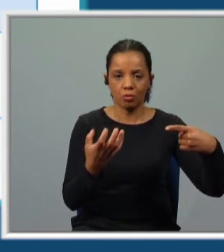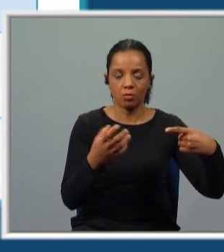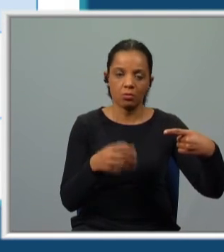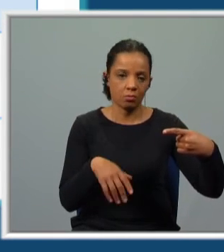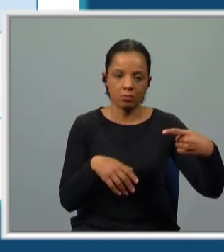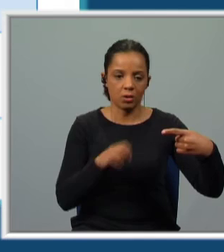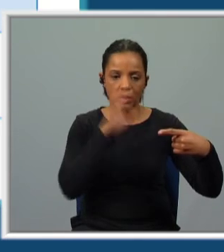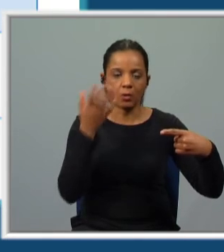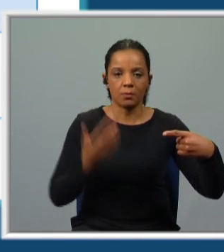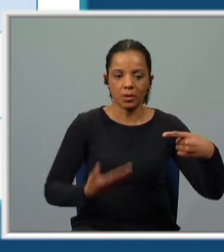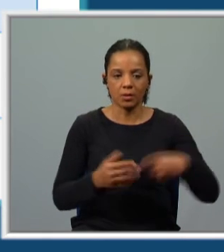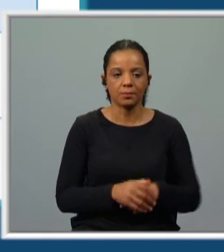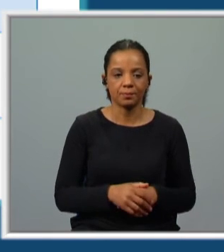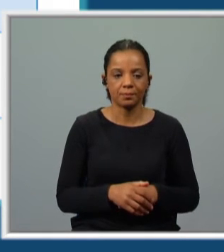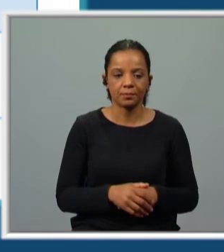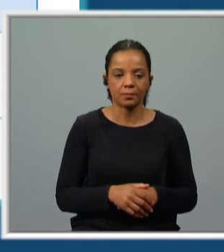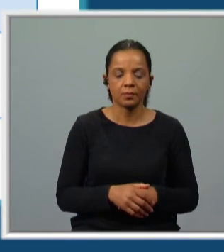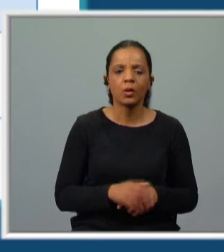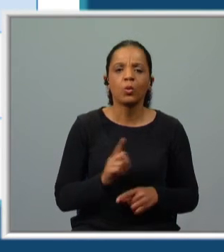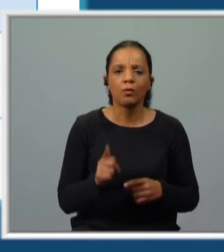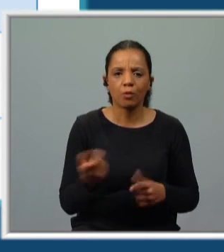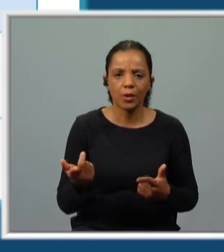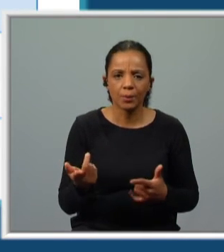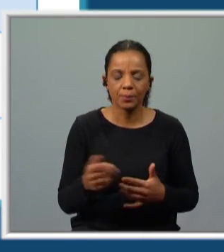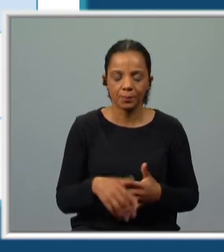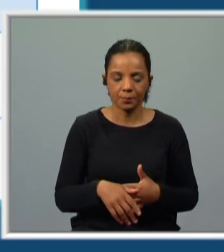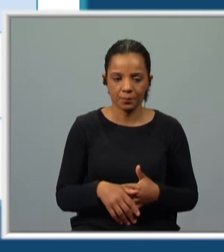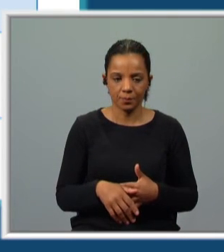evidente. É o presente. O que foi?